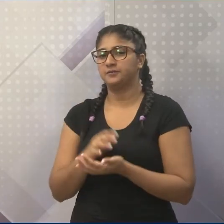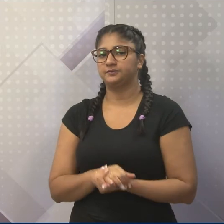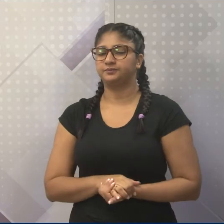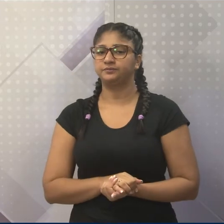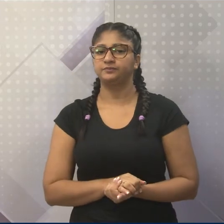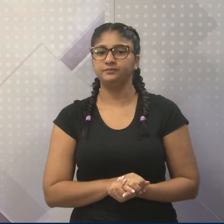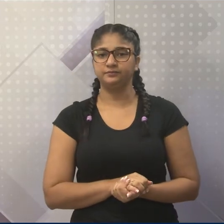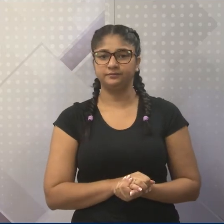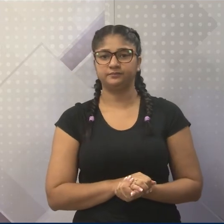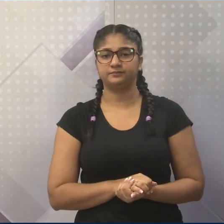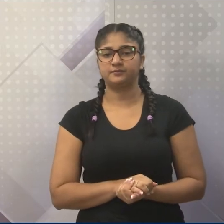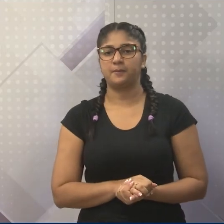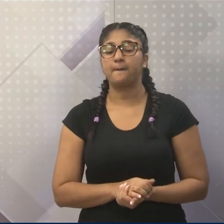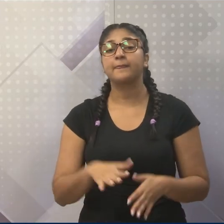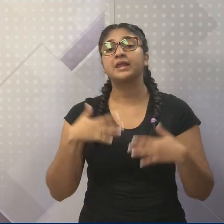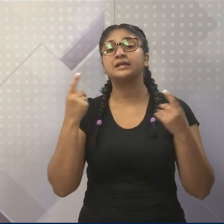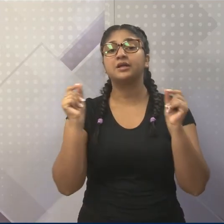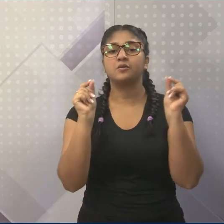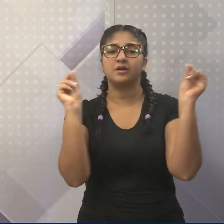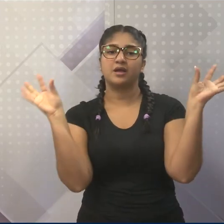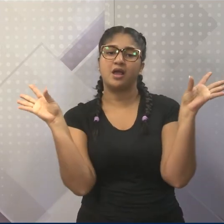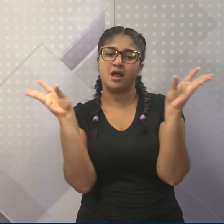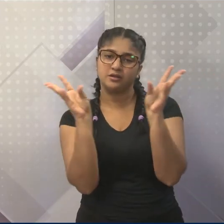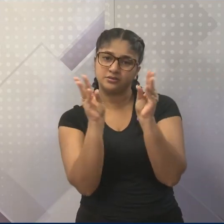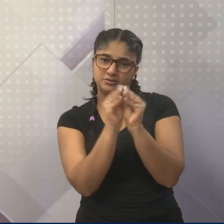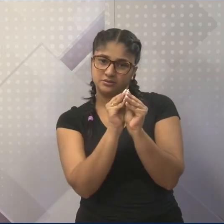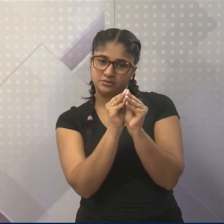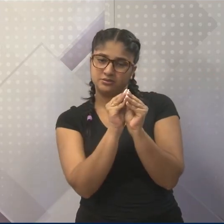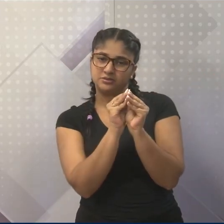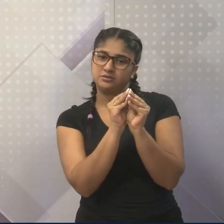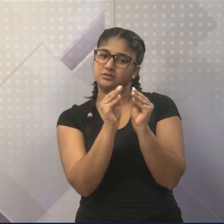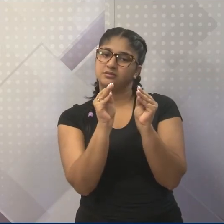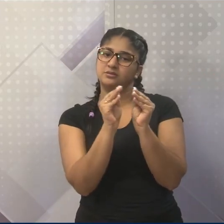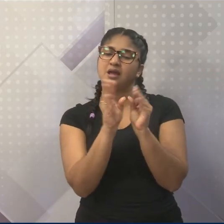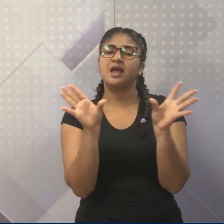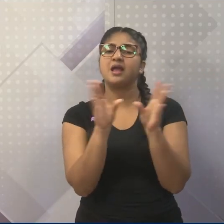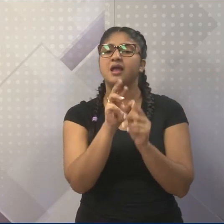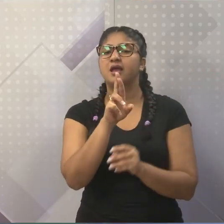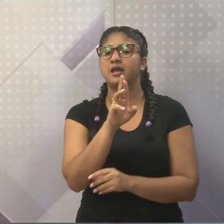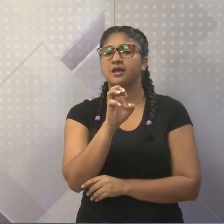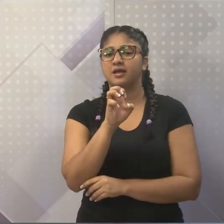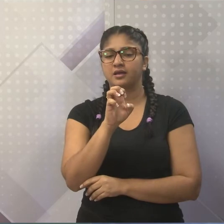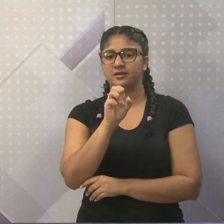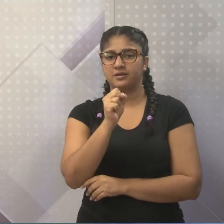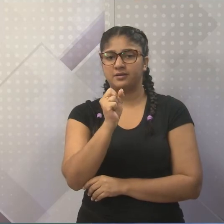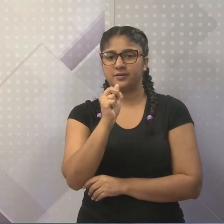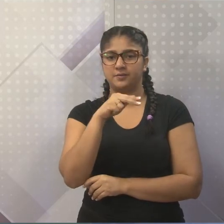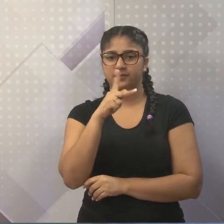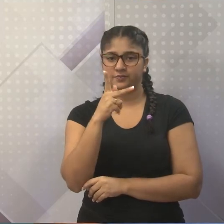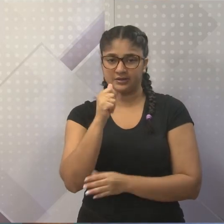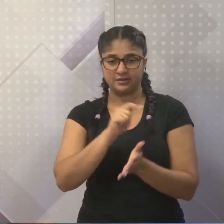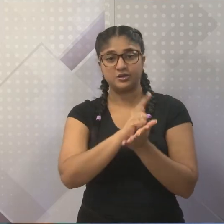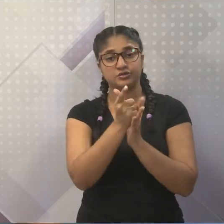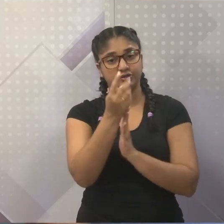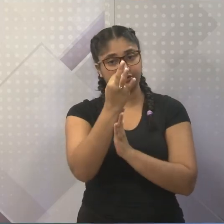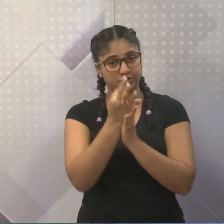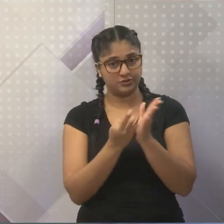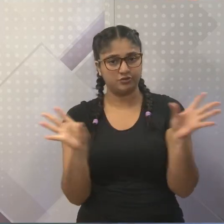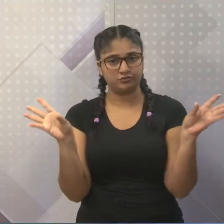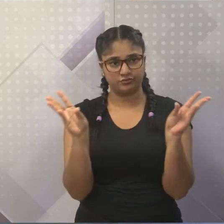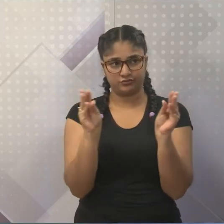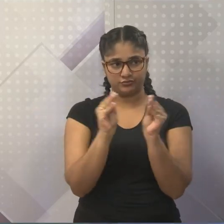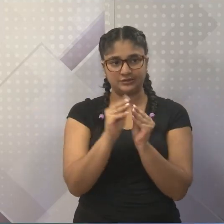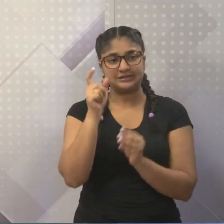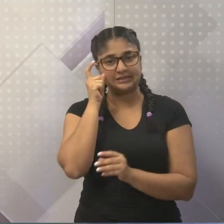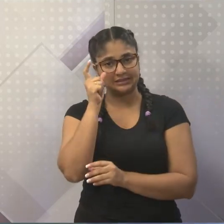muito de rádio, a resenha esportiva, na televisão, aqueles programas de debate. Mas, de fato, o que é a resenha esportiva? E aí a resenha é outro gênero textual bem